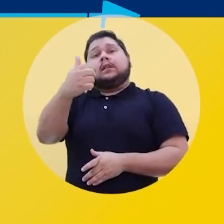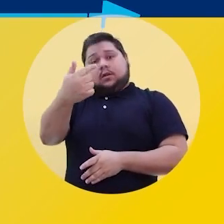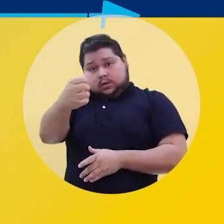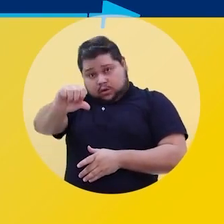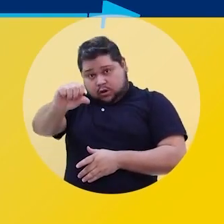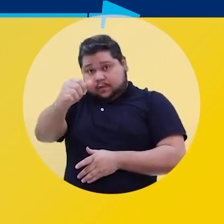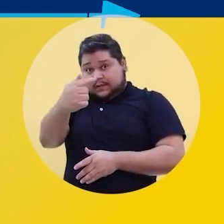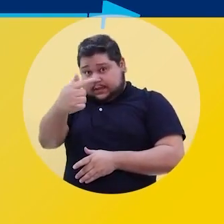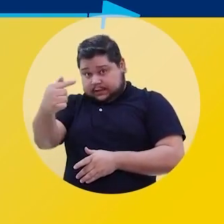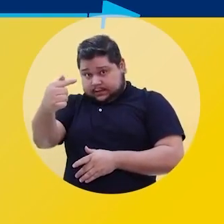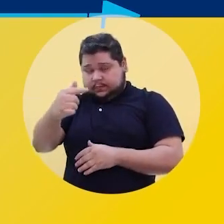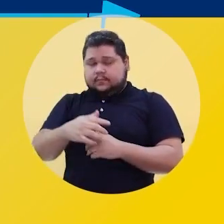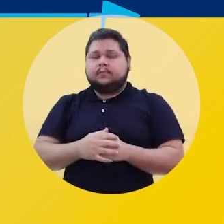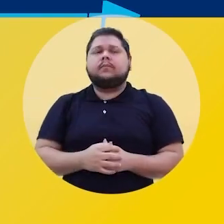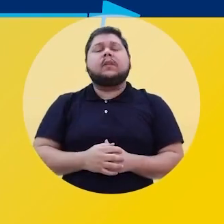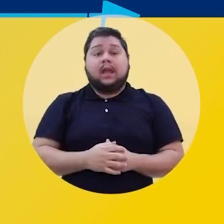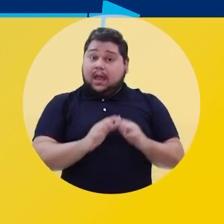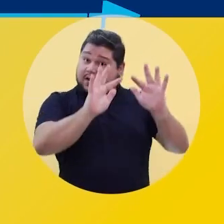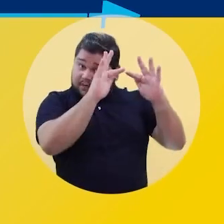NO BRASIL